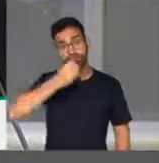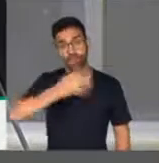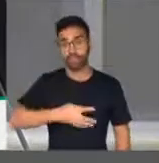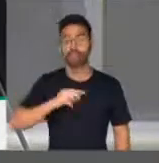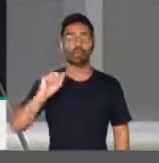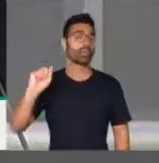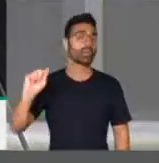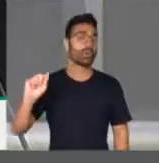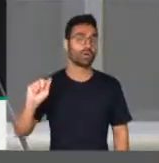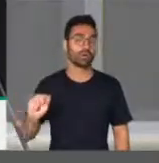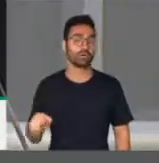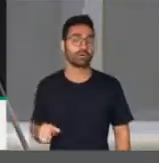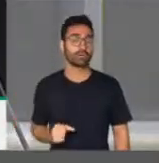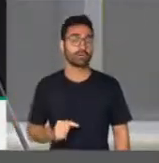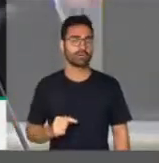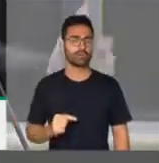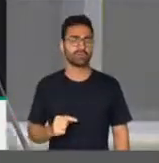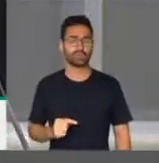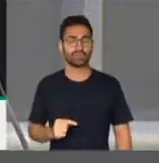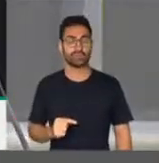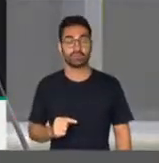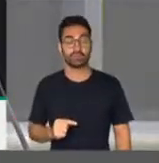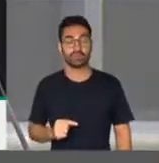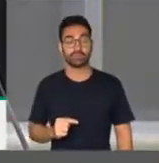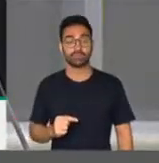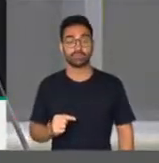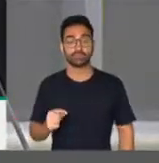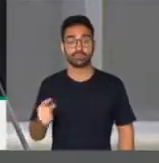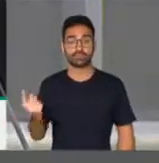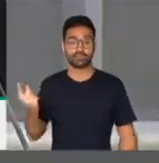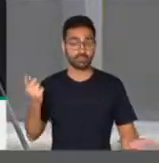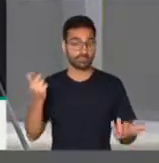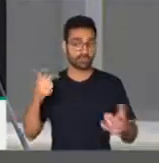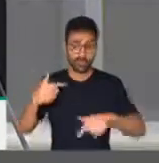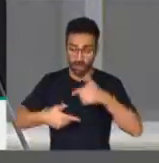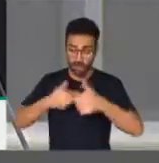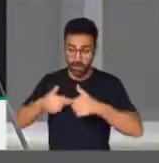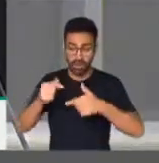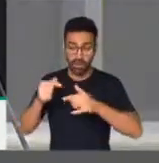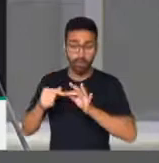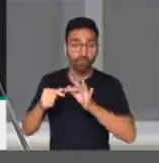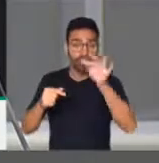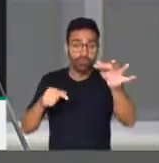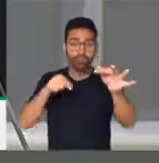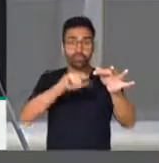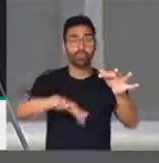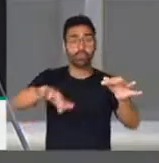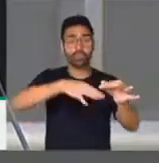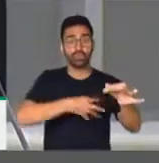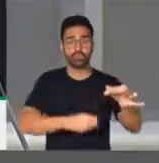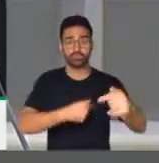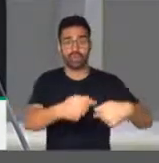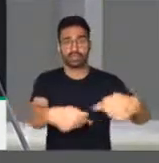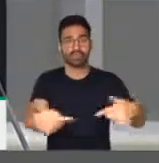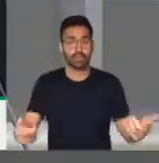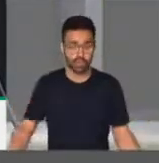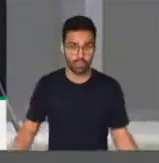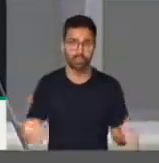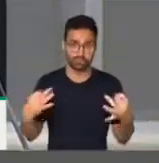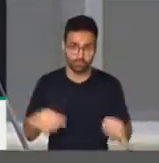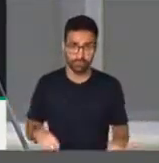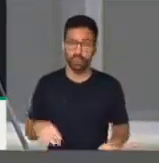oferecer um legado às próximas gerações, devemos assumir a postura e o compromisso de